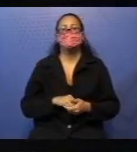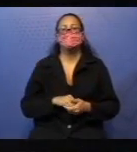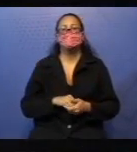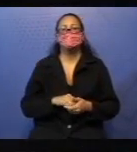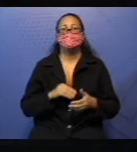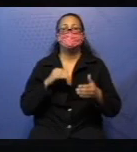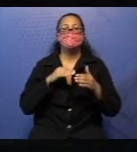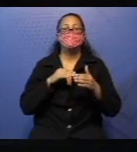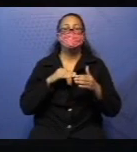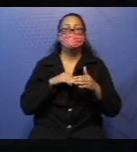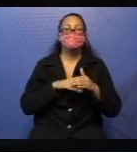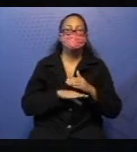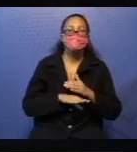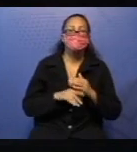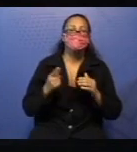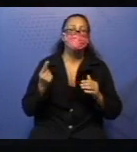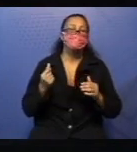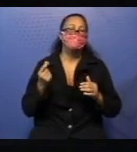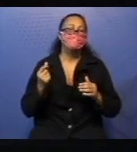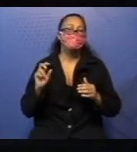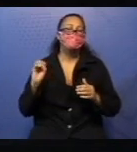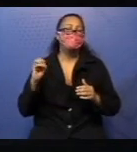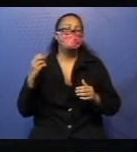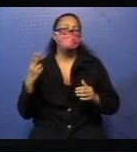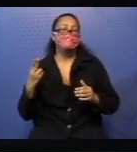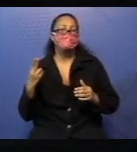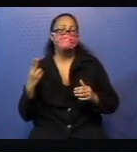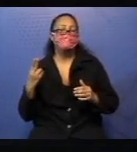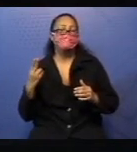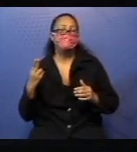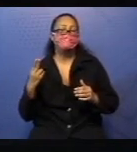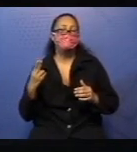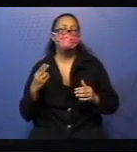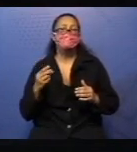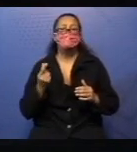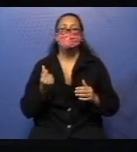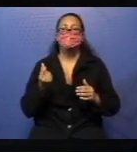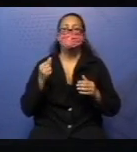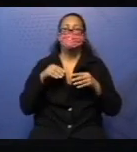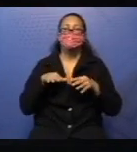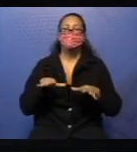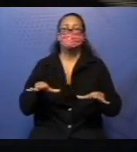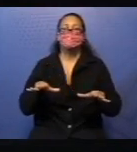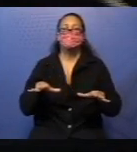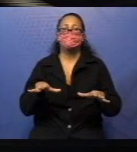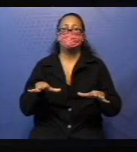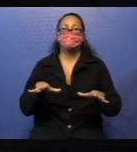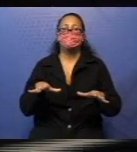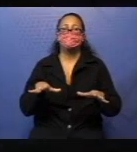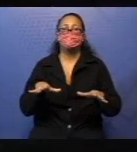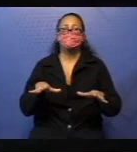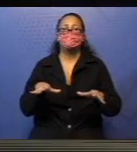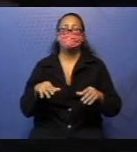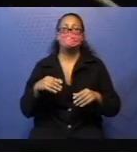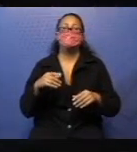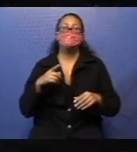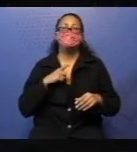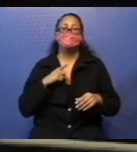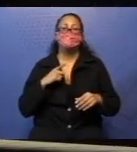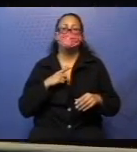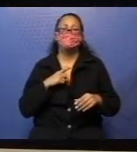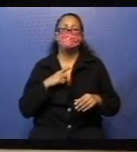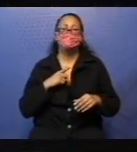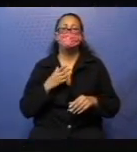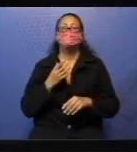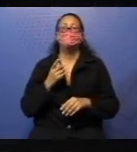Poupar ou gastar. Pessoal, essa matéria, eu acho que tinha que ter uma disciplina só para isso aqui,